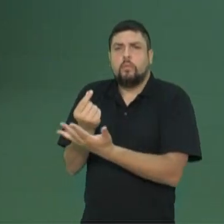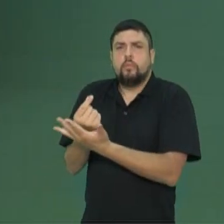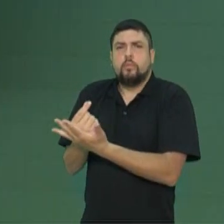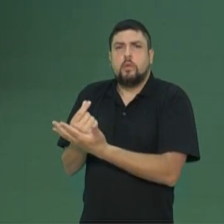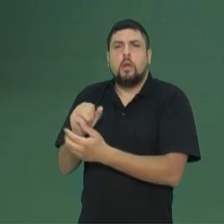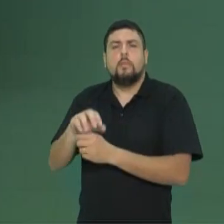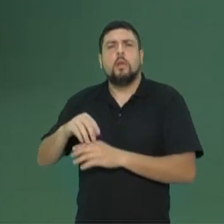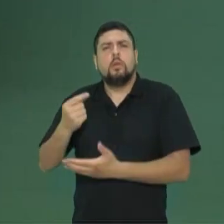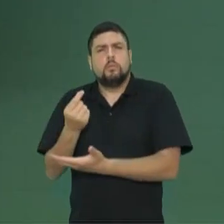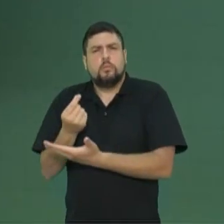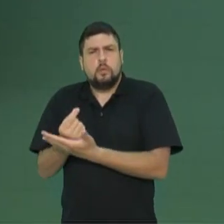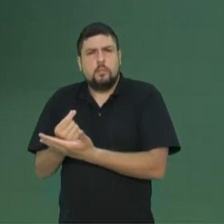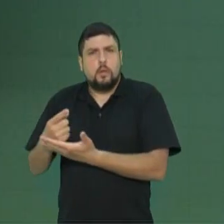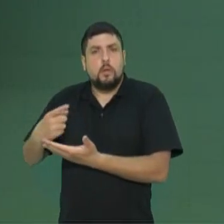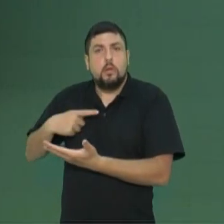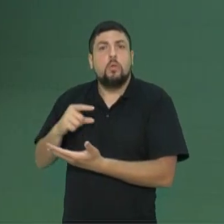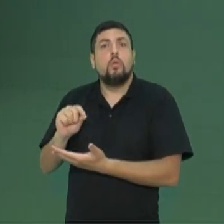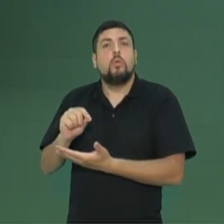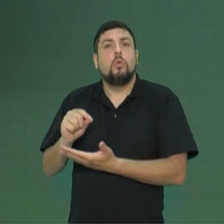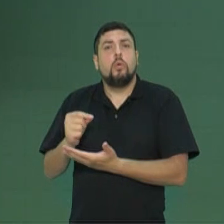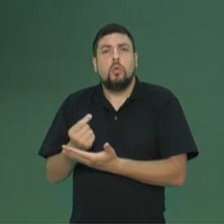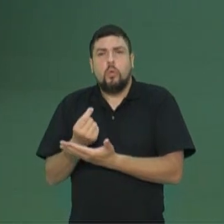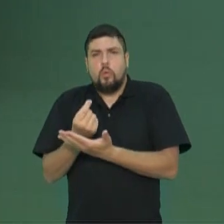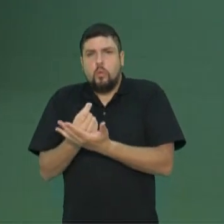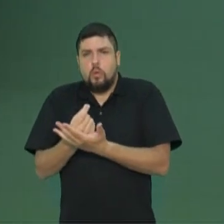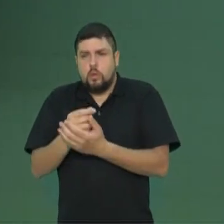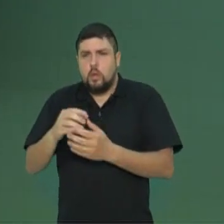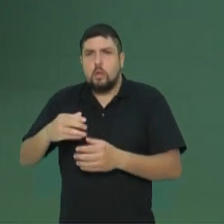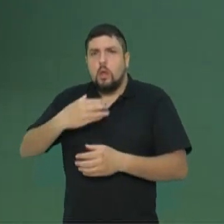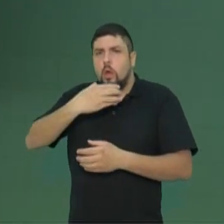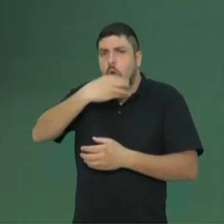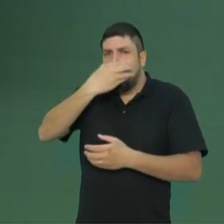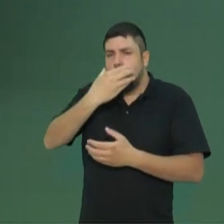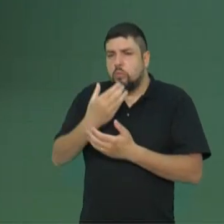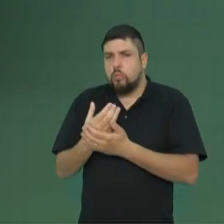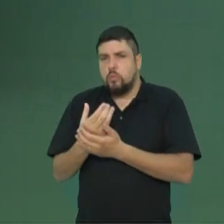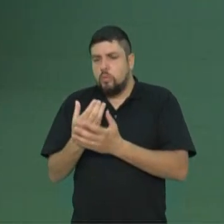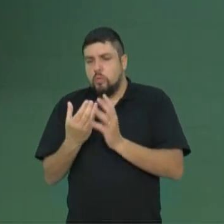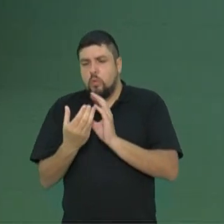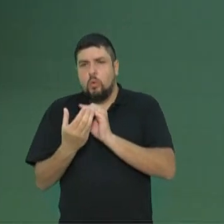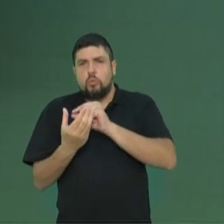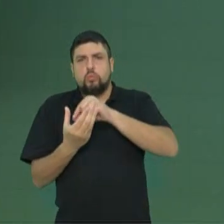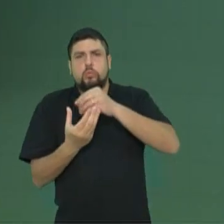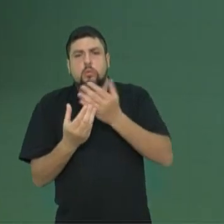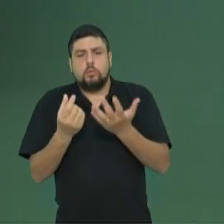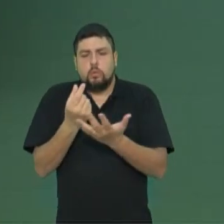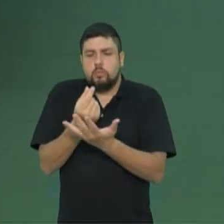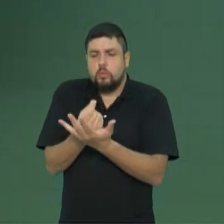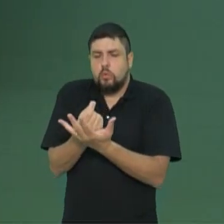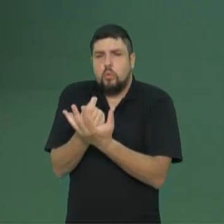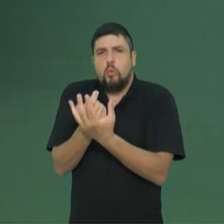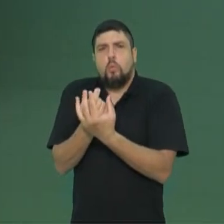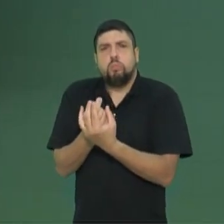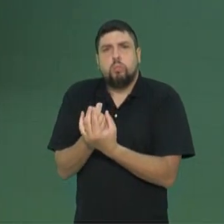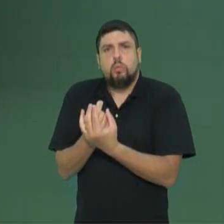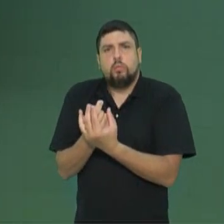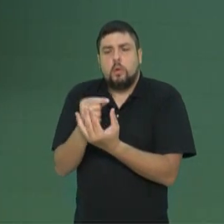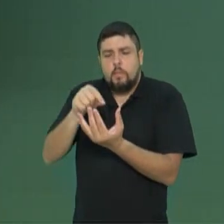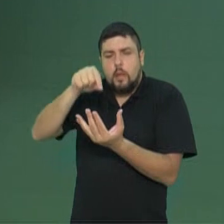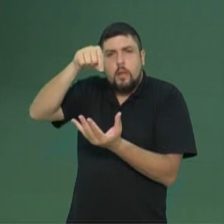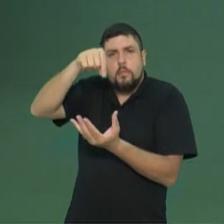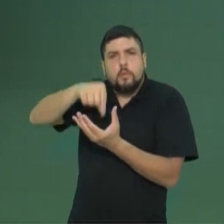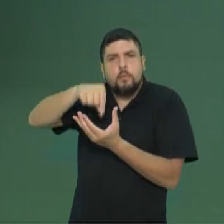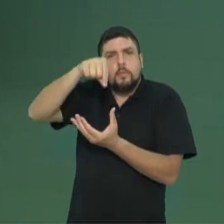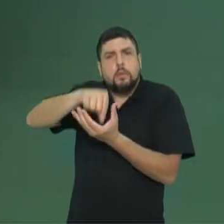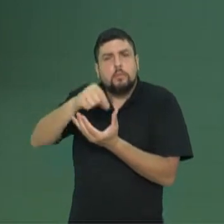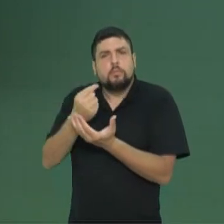angiospermas têm que as outras plantas não têm? Um fruto revestindo a semente. Isso garantiu um sucesso imenso para